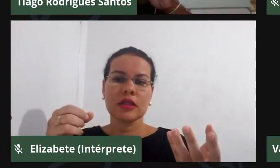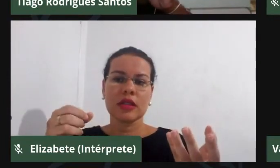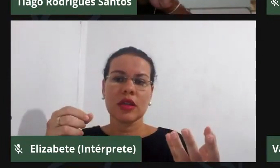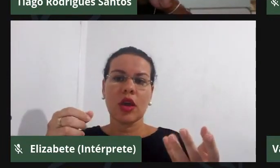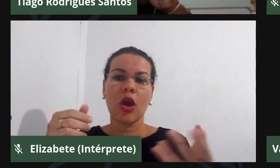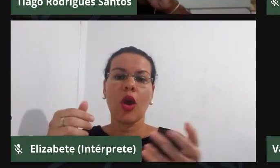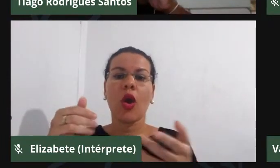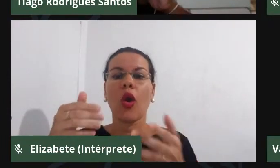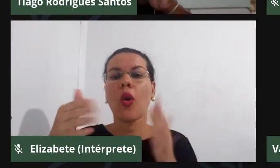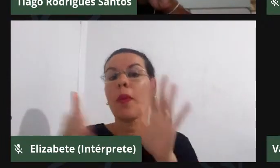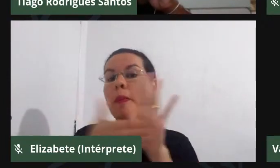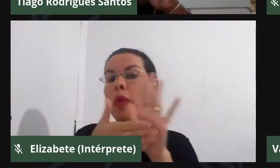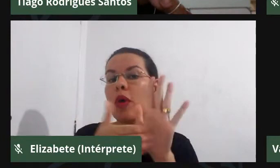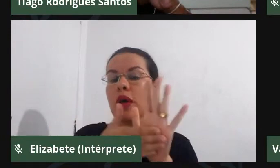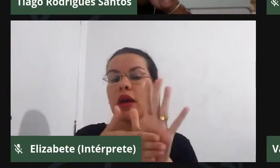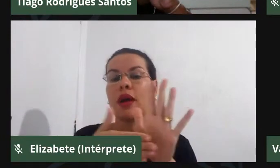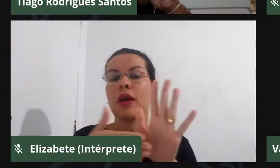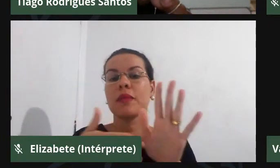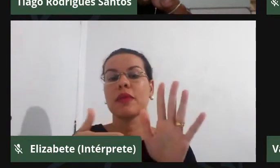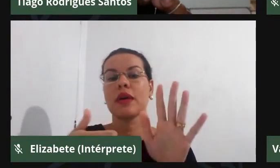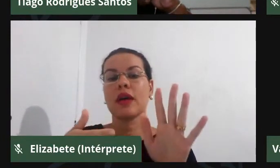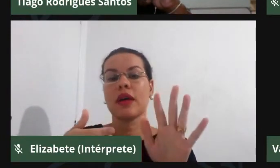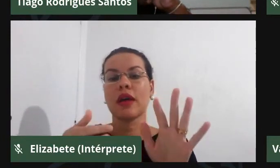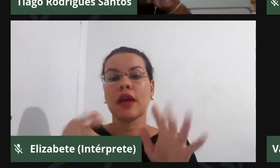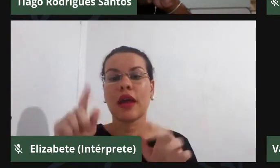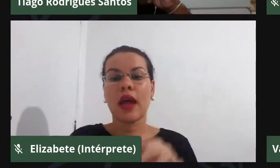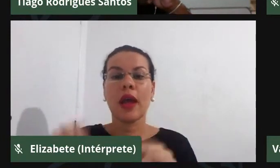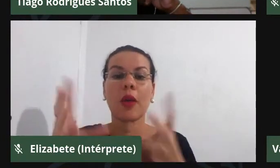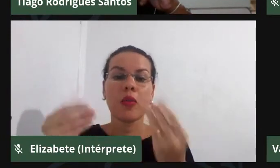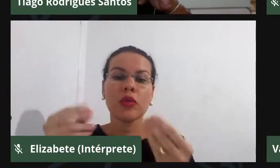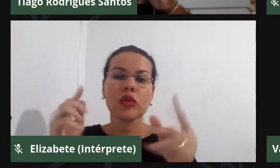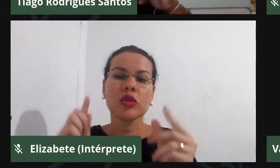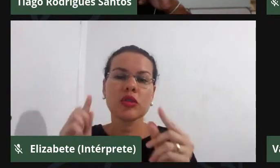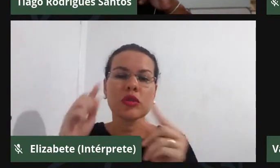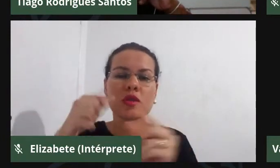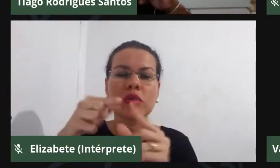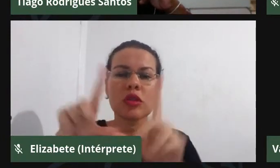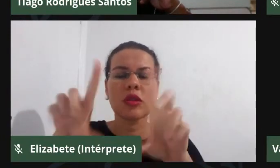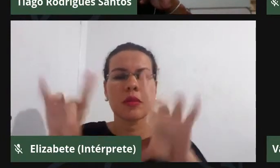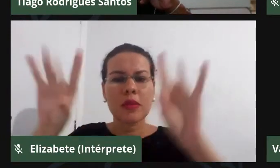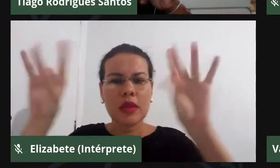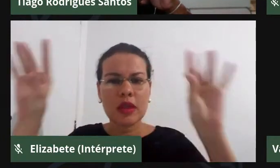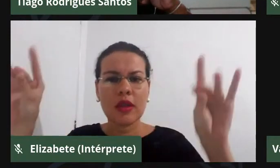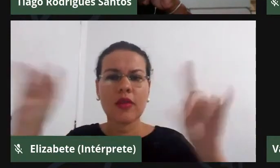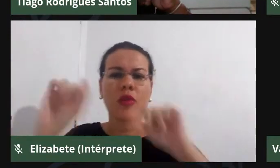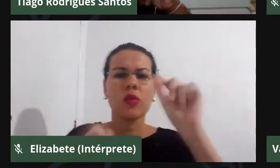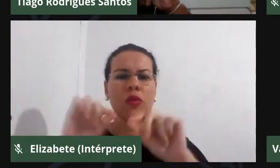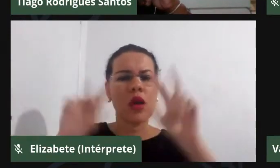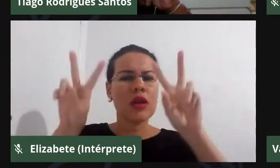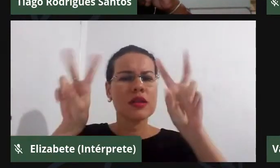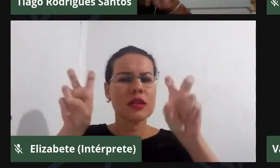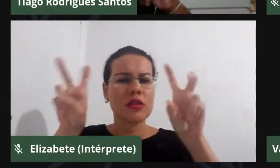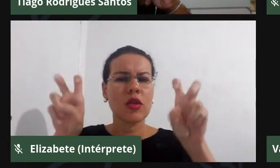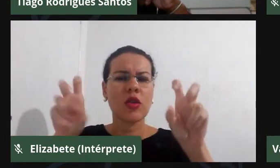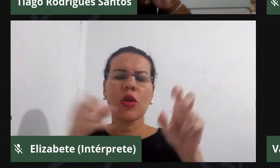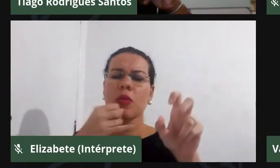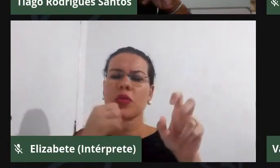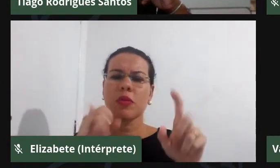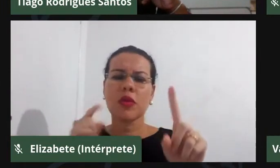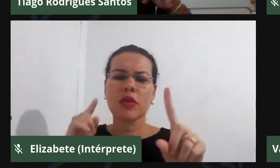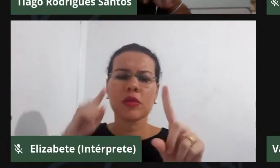tem um viés muito específico, assim, no sentido de, específico no sentido de não ter